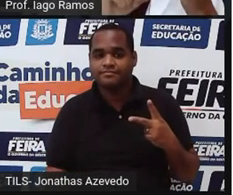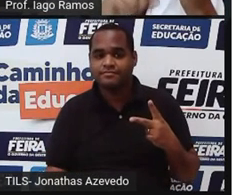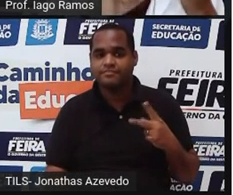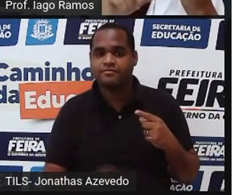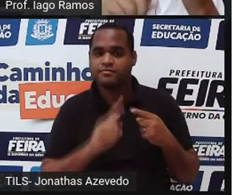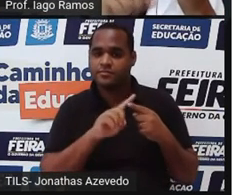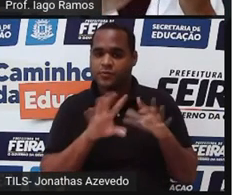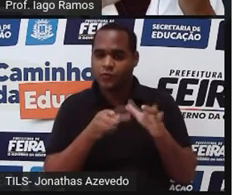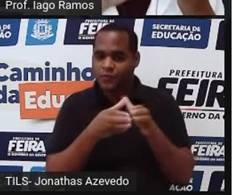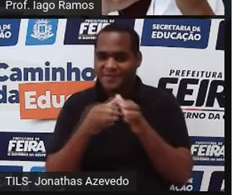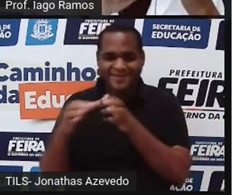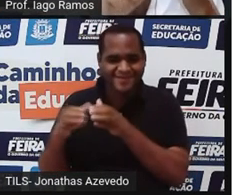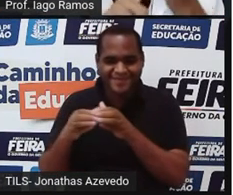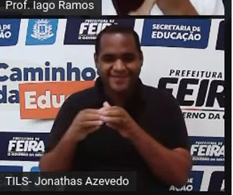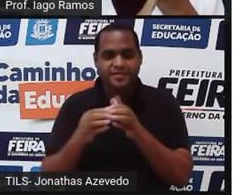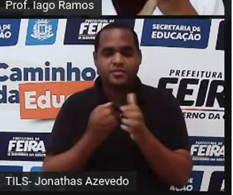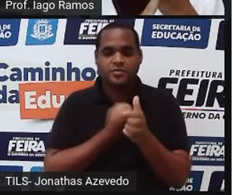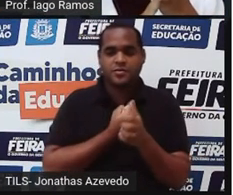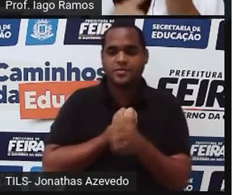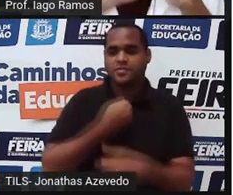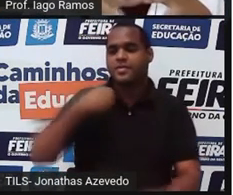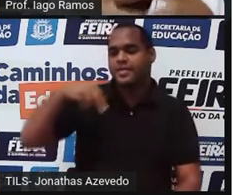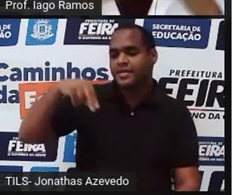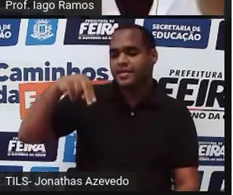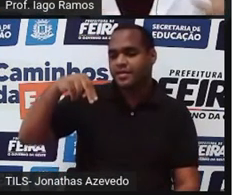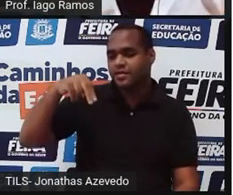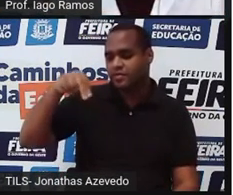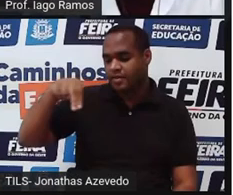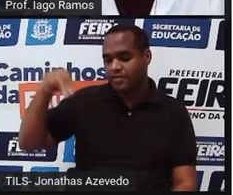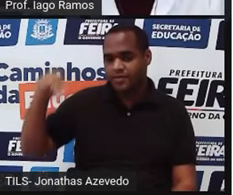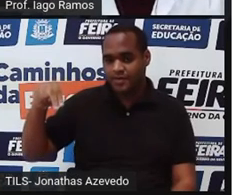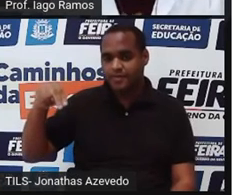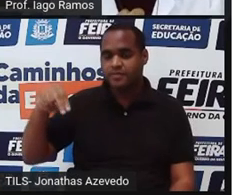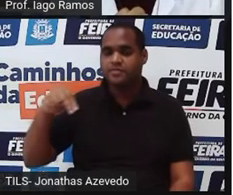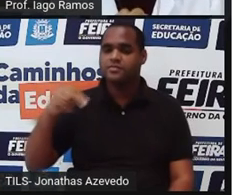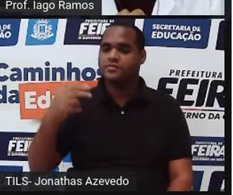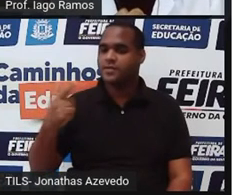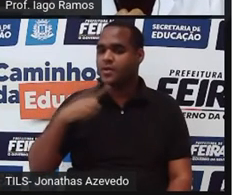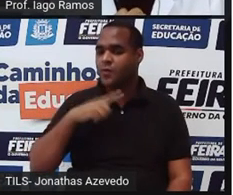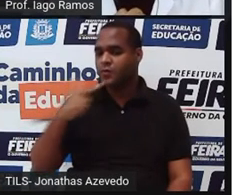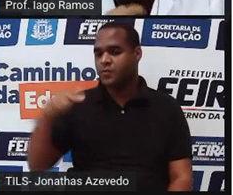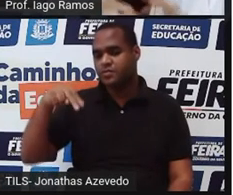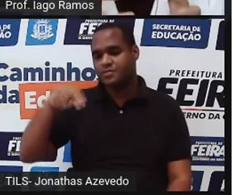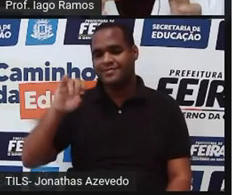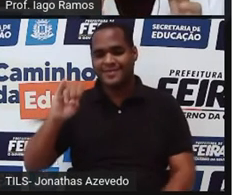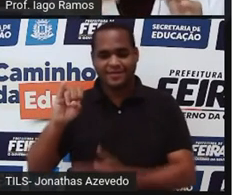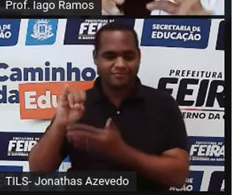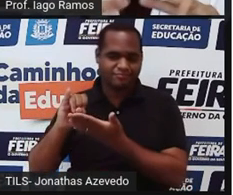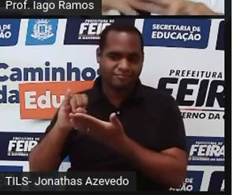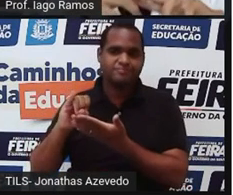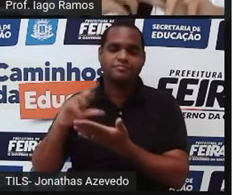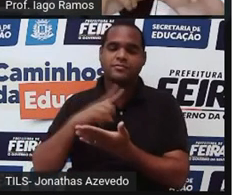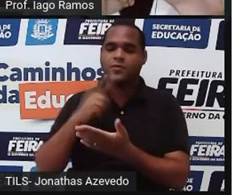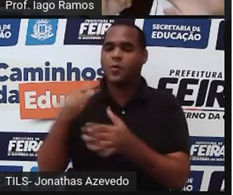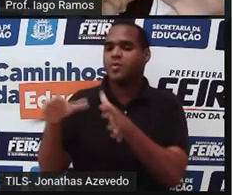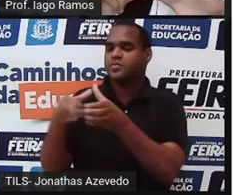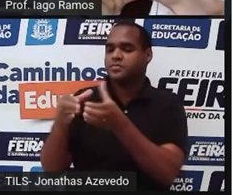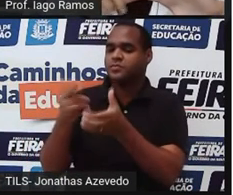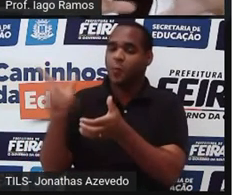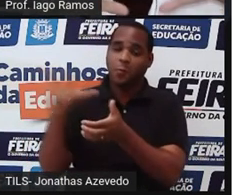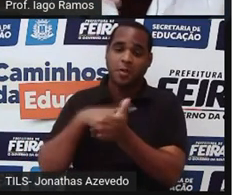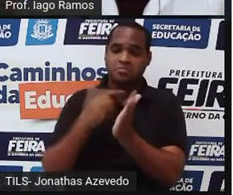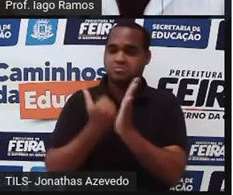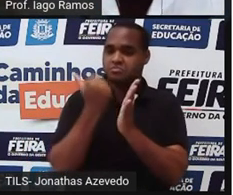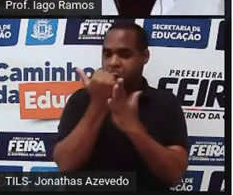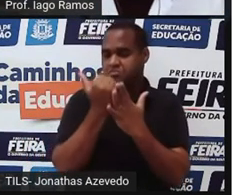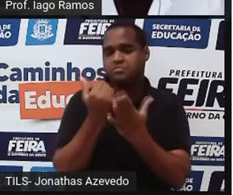dois conjuntos de números naturais inteiros formam um outro conjunto de números. E agora a gente viu mais dois.